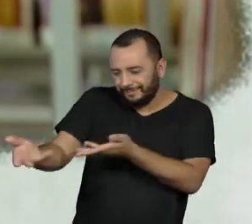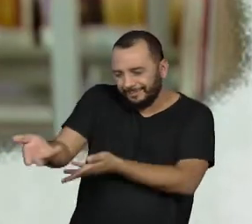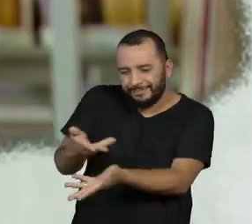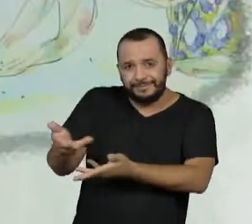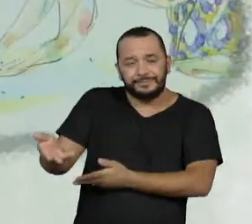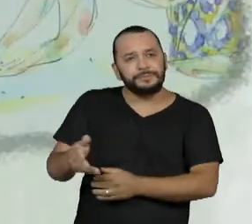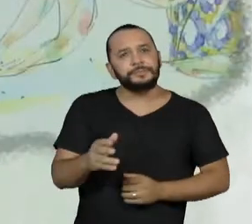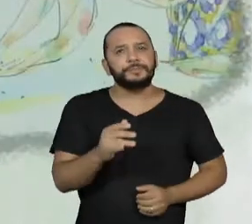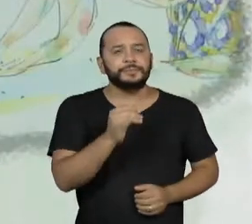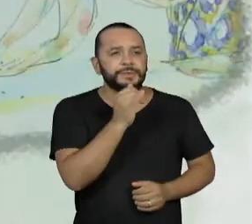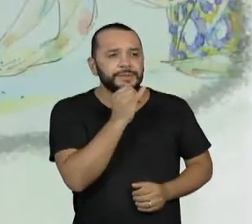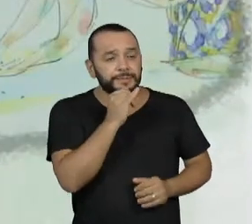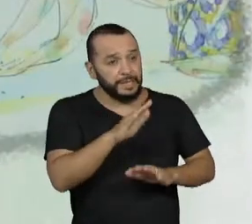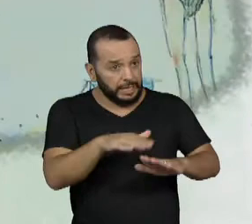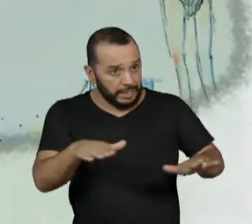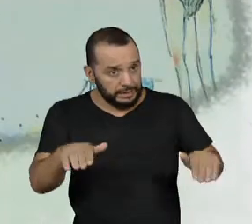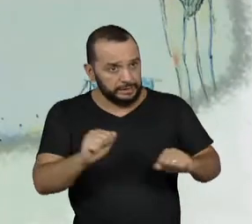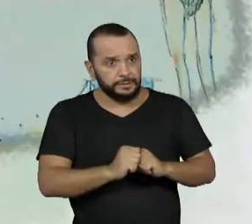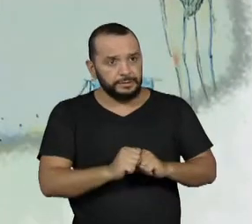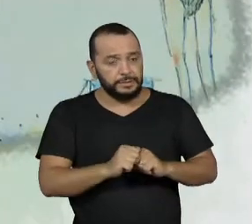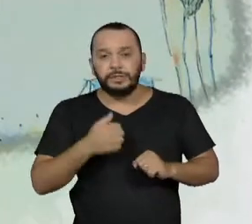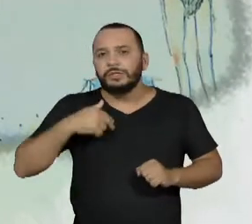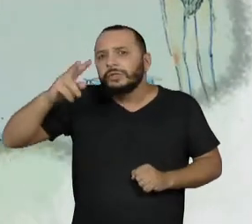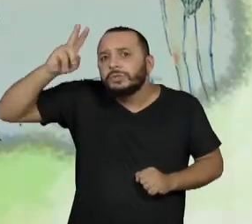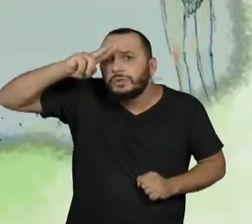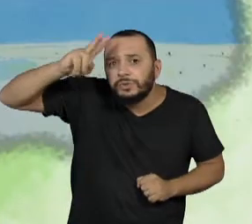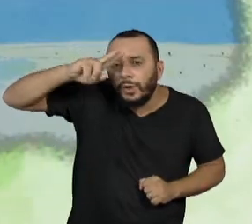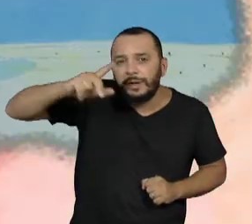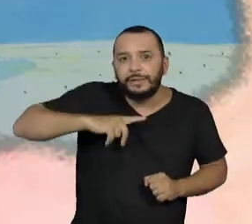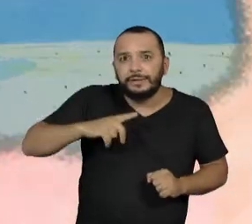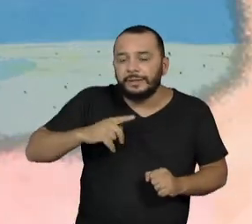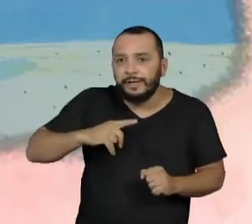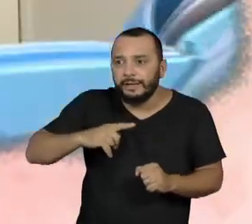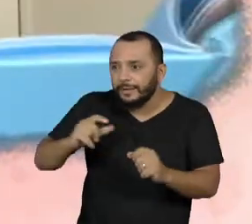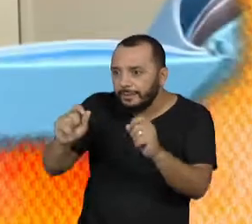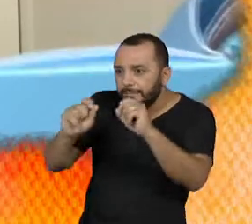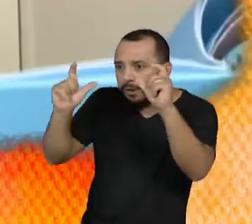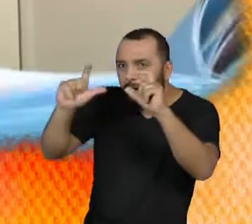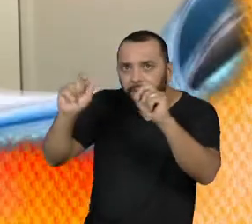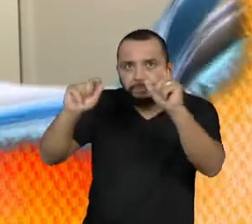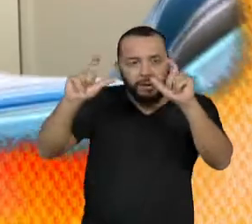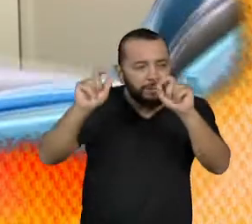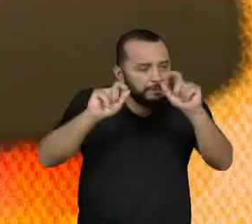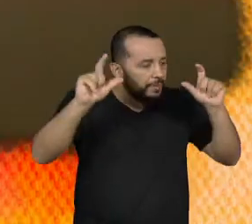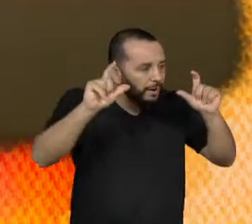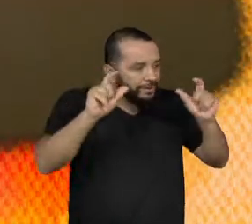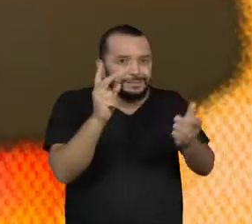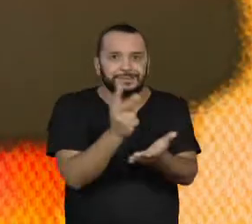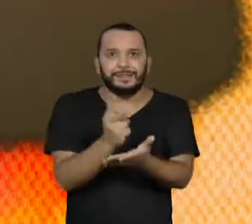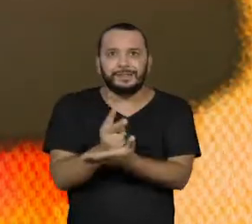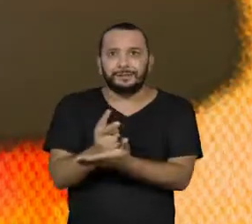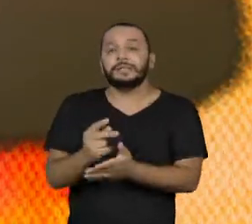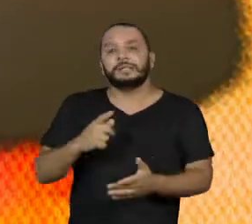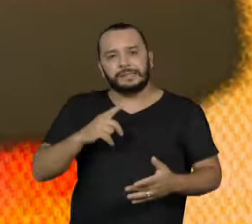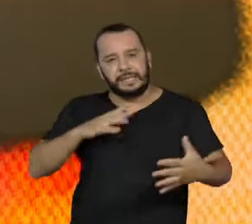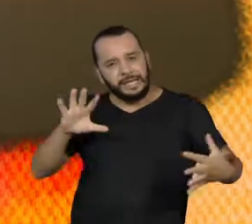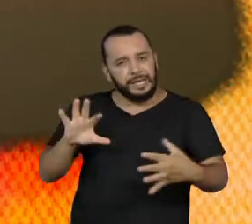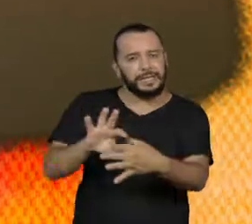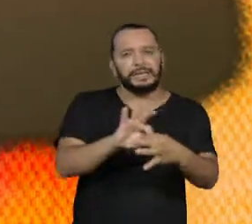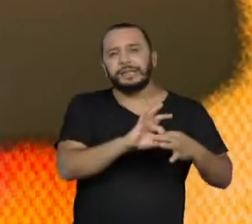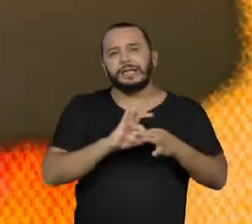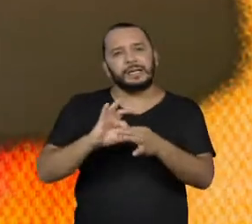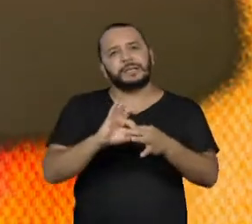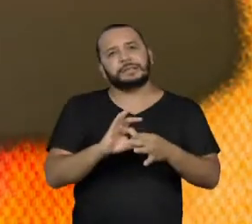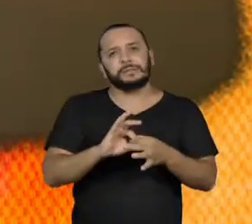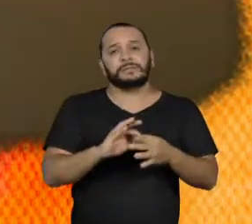crianças. Uma história com surpreendentes revelações. Sempre. Um dos laços que une as